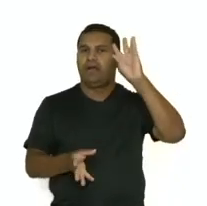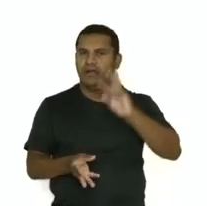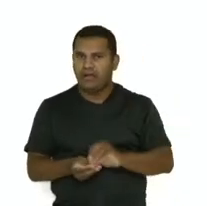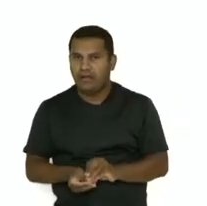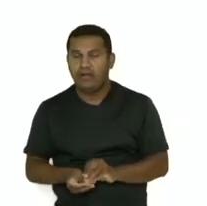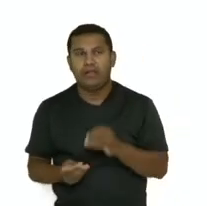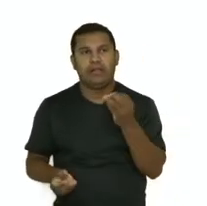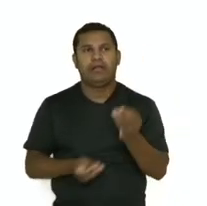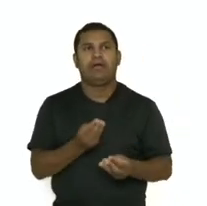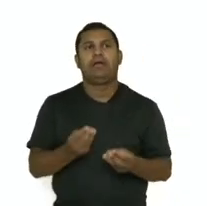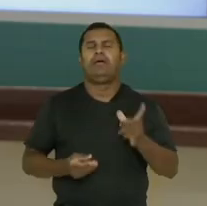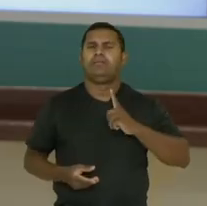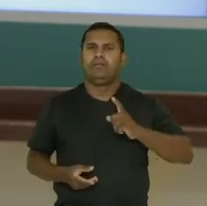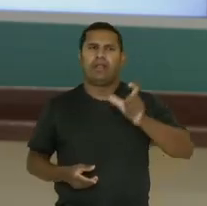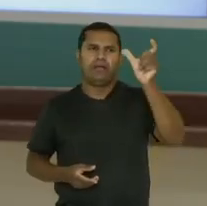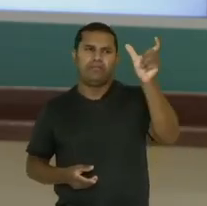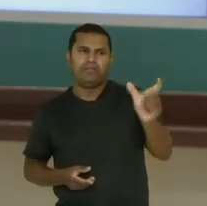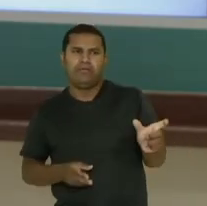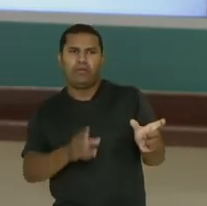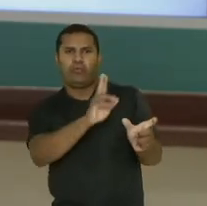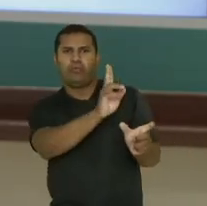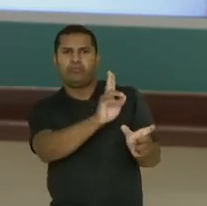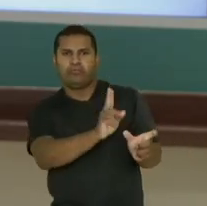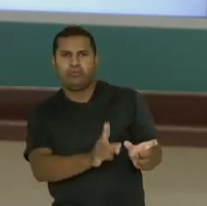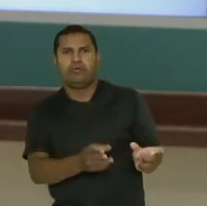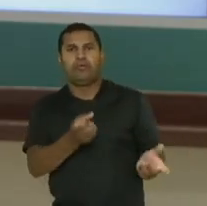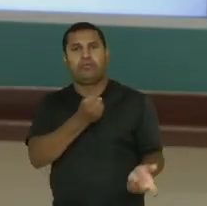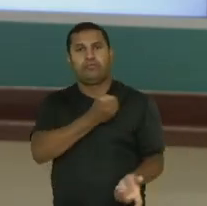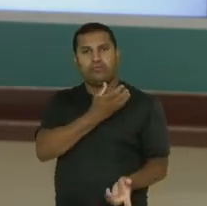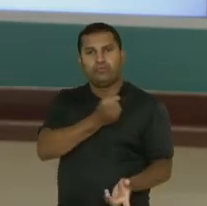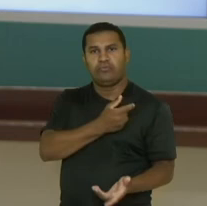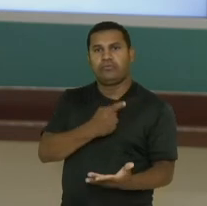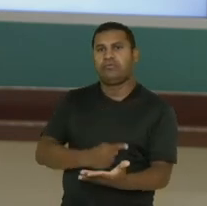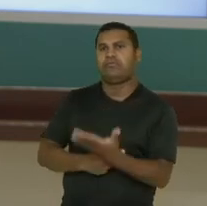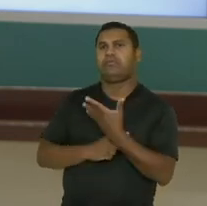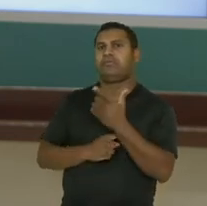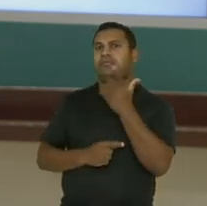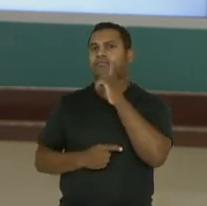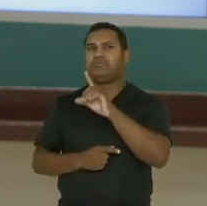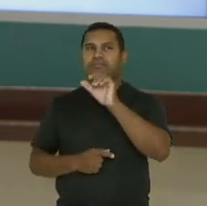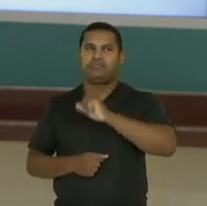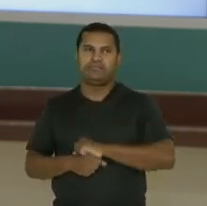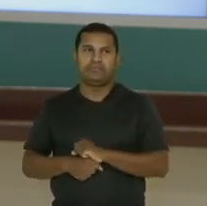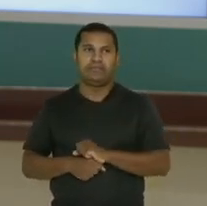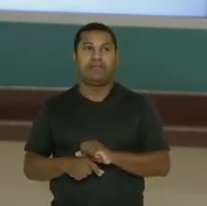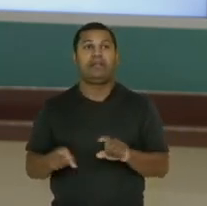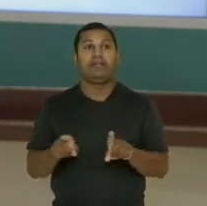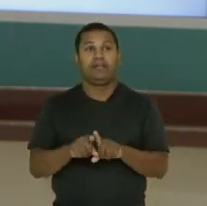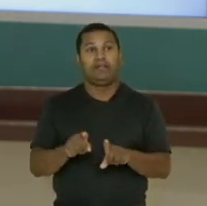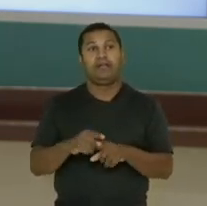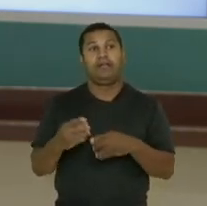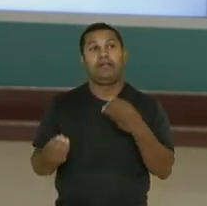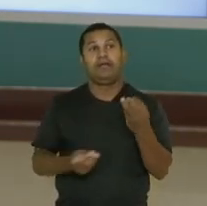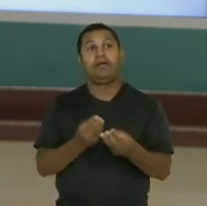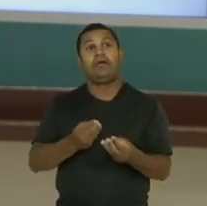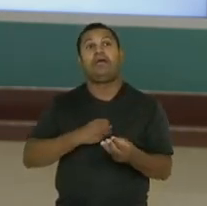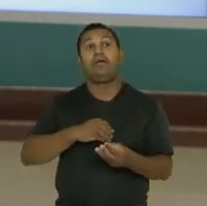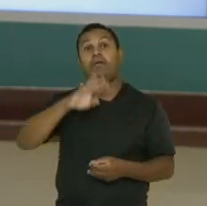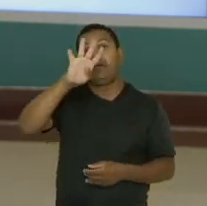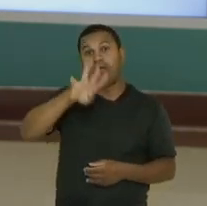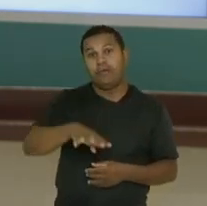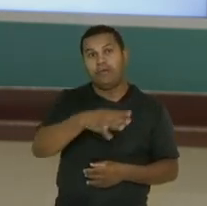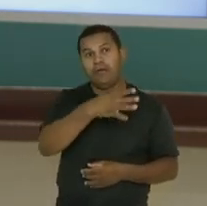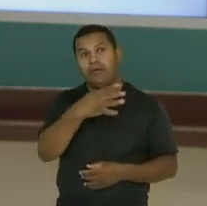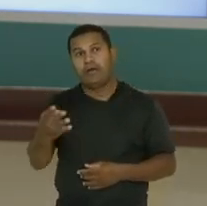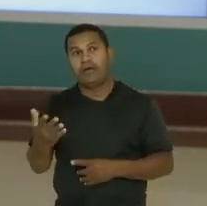gente. Coloca lá todas as informações. E você pode apresentar ela em gráfico. Porque no gráfico fica muito mais